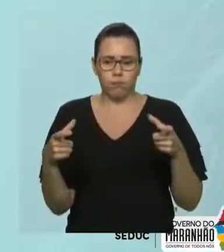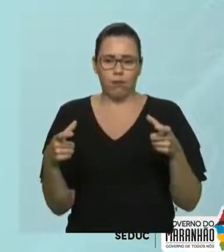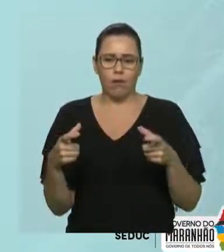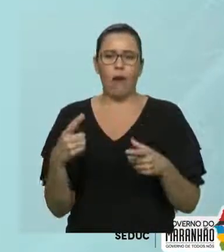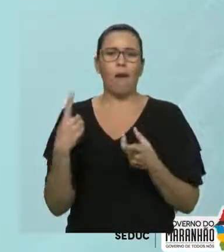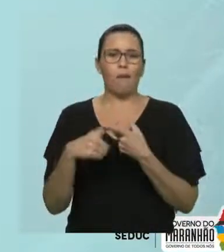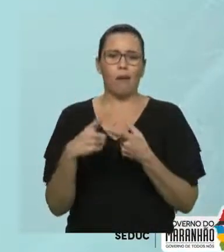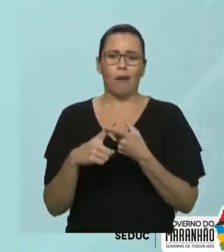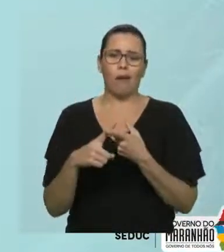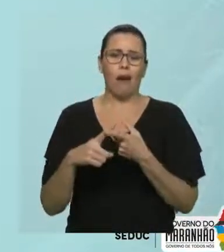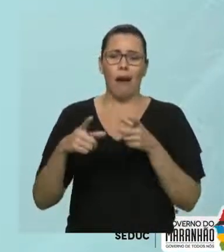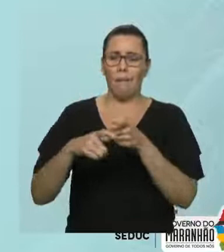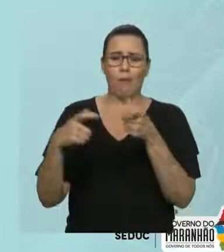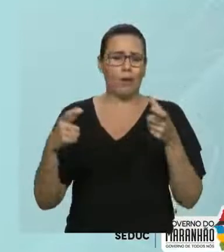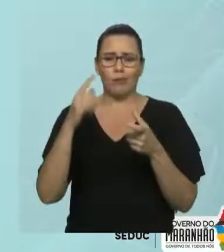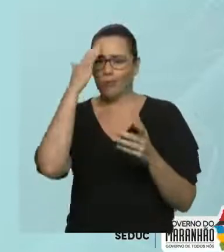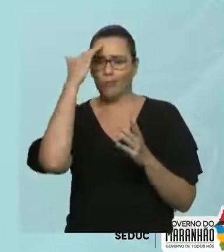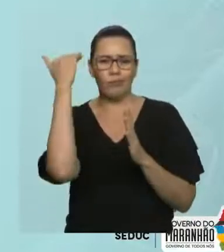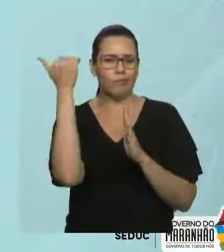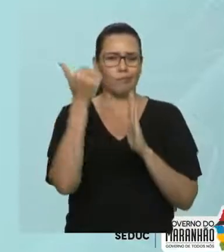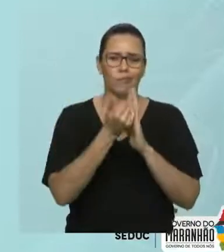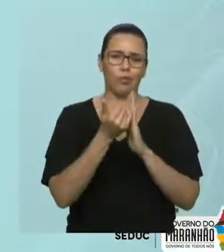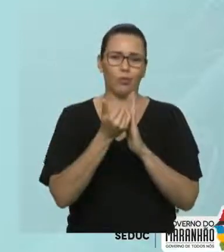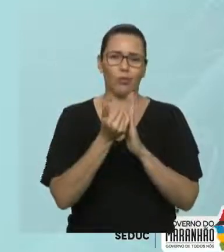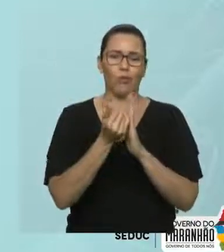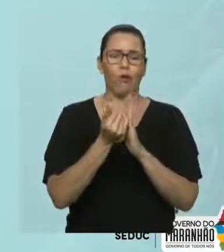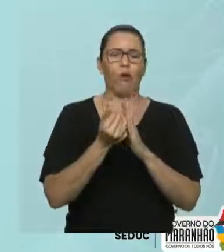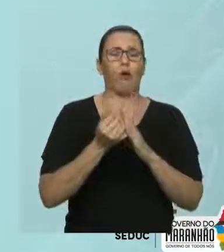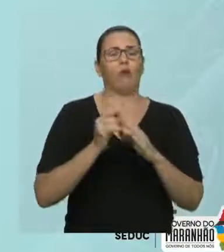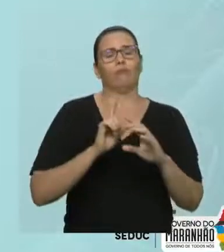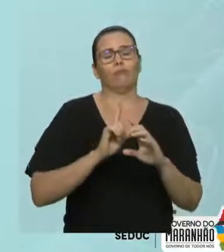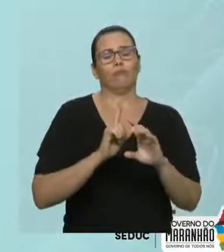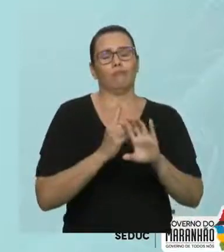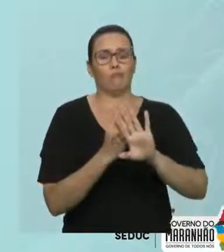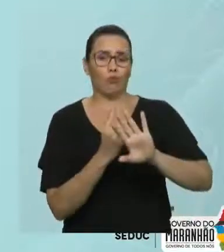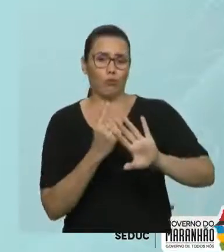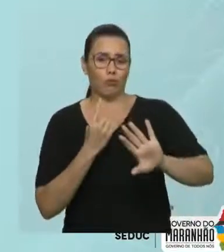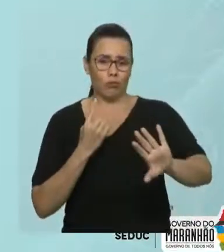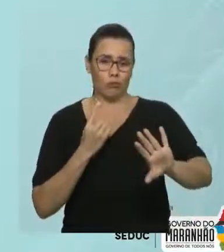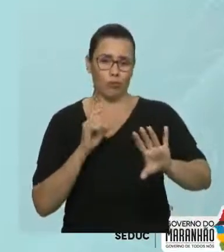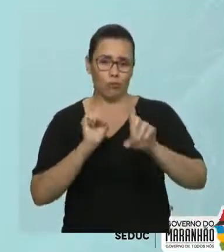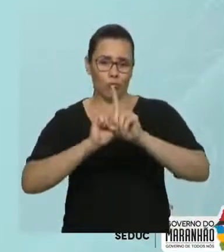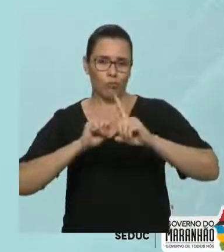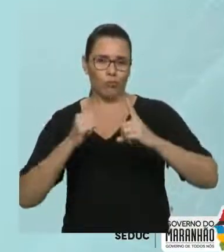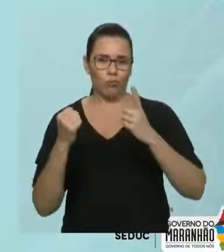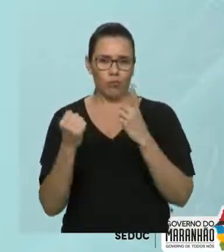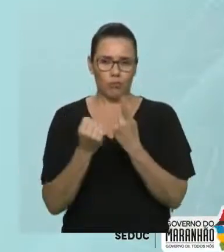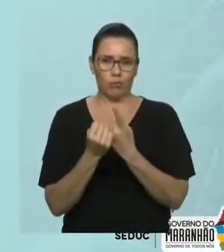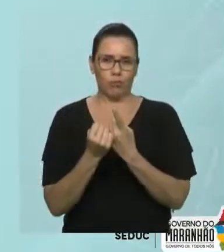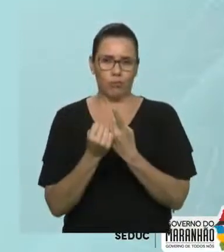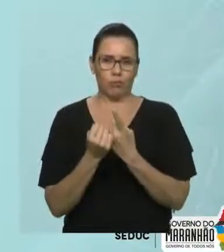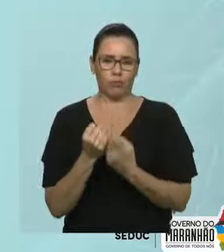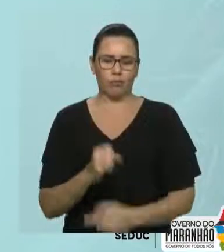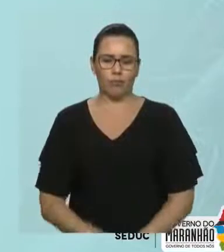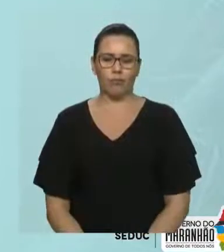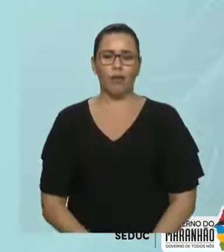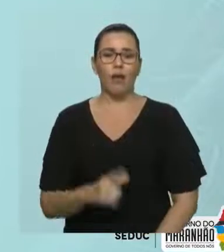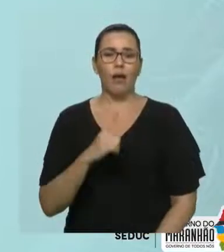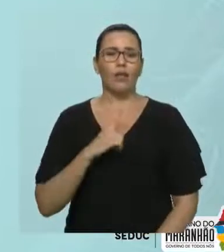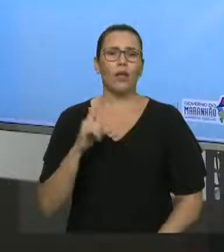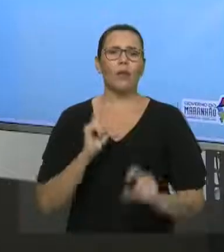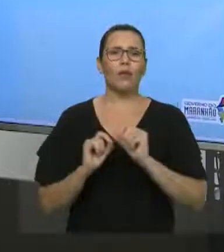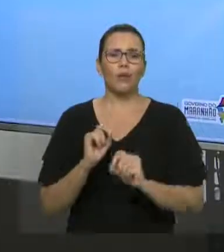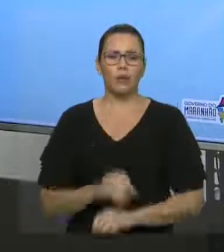respeitaram o distanciamento social. Certo? Pronto. Estamos diante, está aqui, de uma oração, que é a